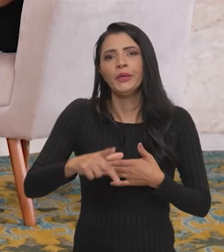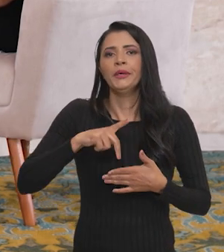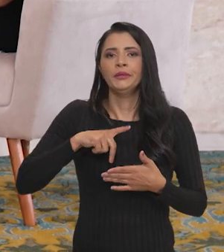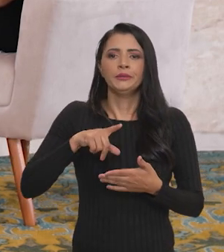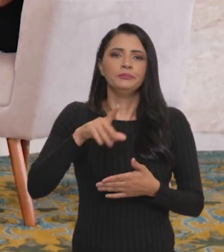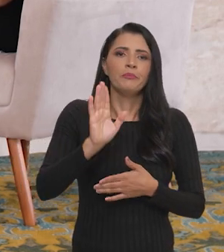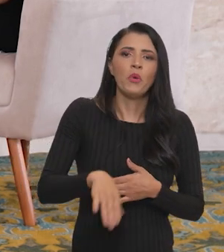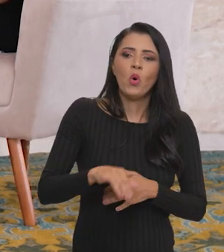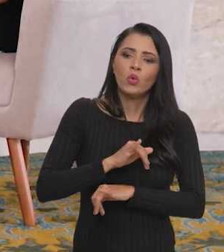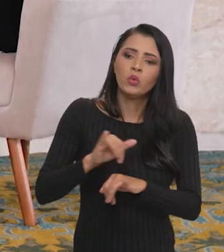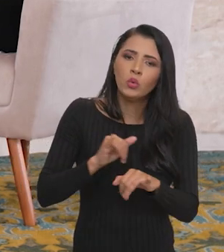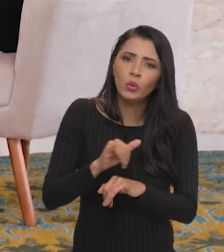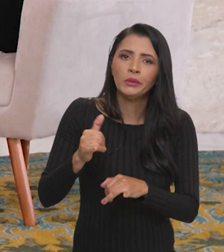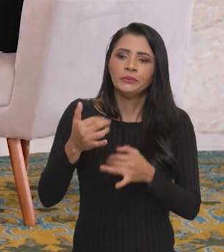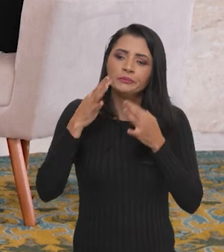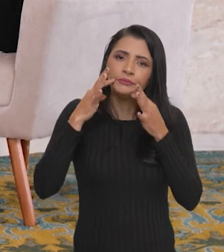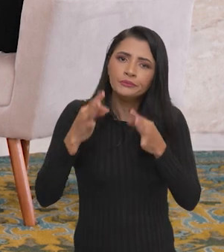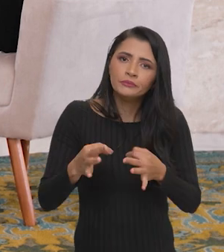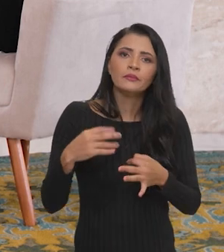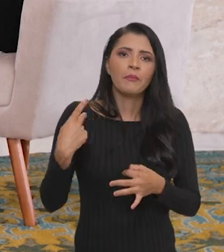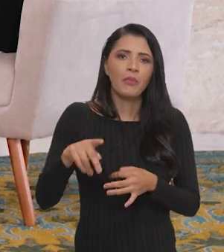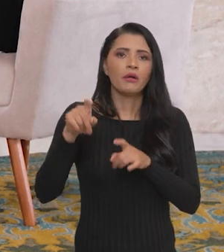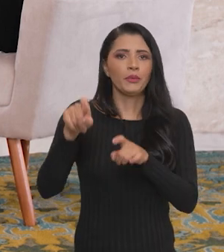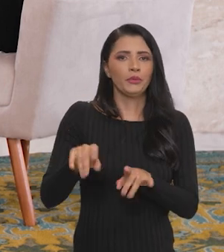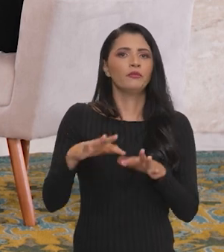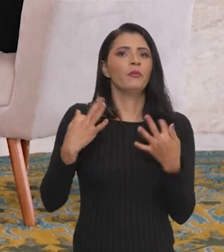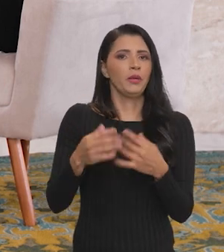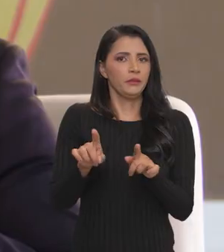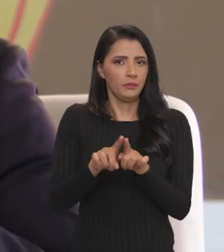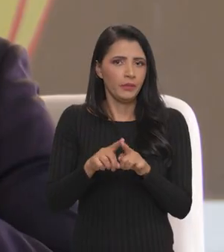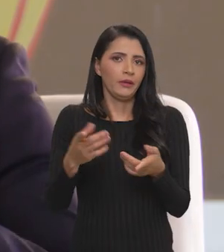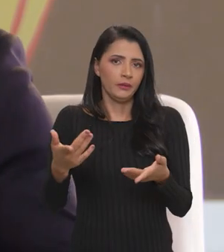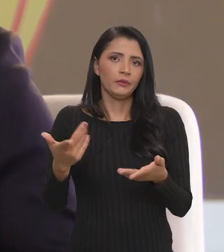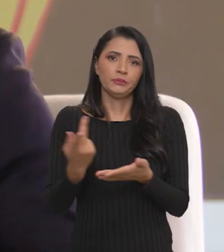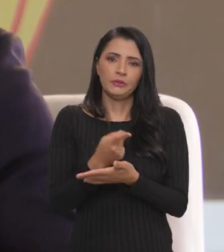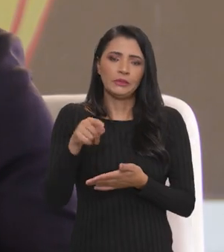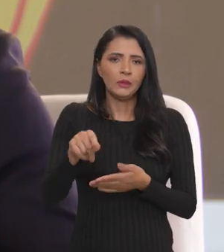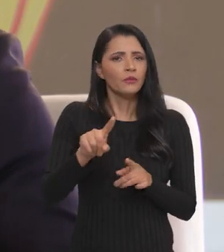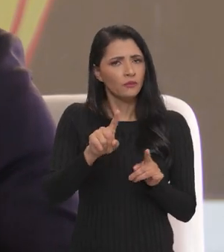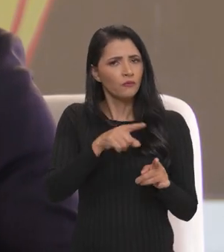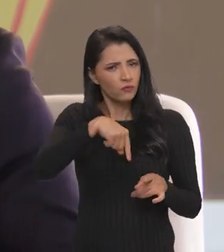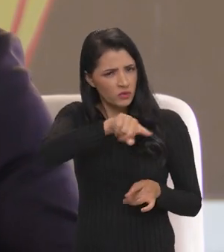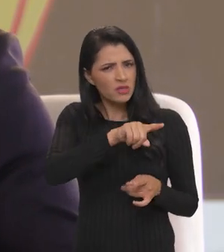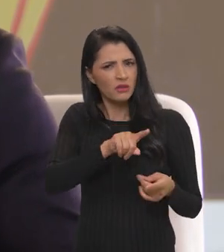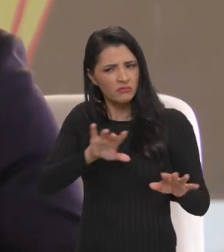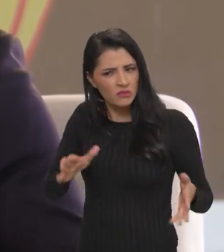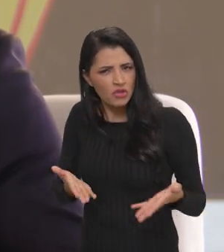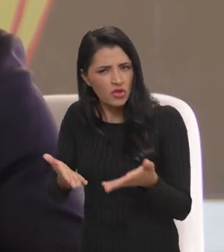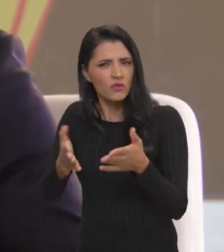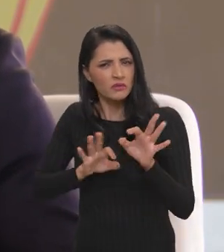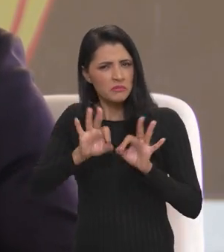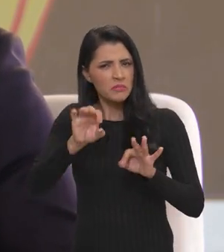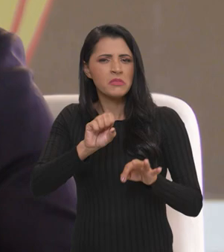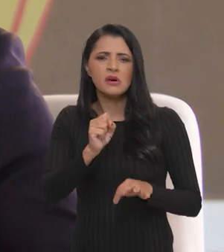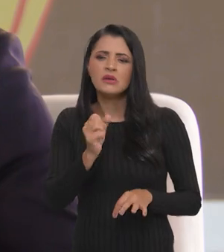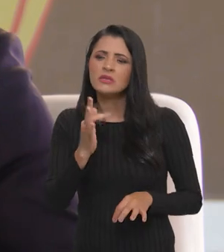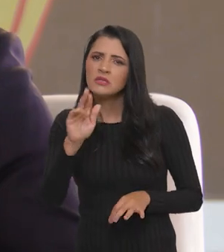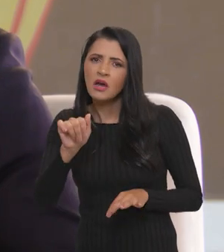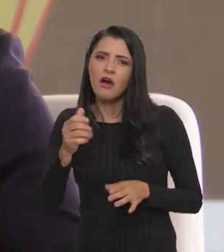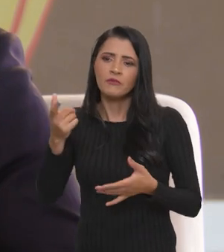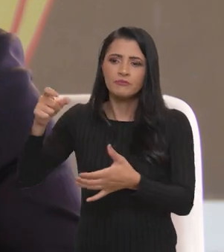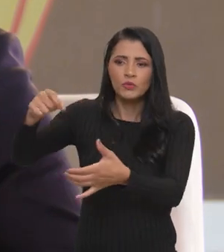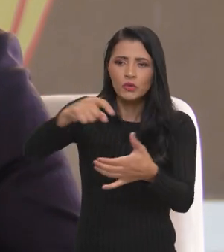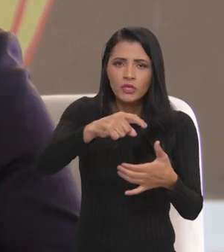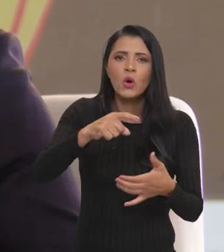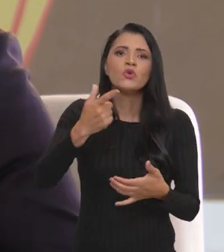de menos incentivo, de um olhar mais atento para a agricultura familiar. E vocês incentivam, nesse Plano Safra, a produção de